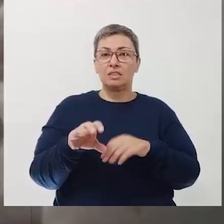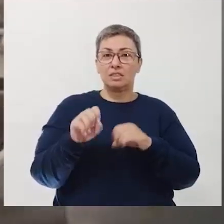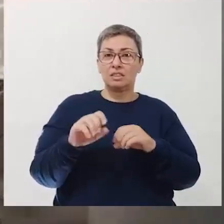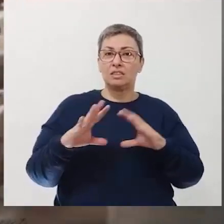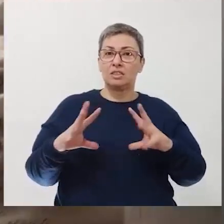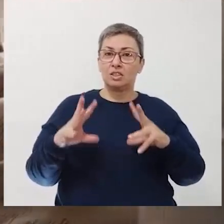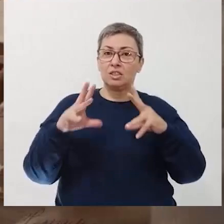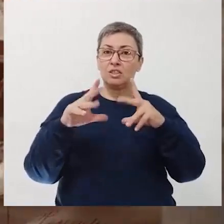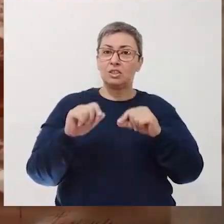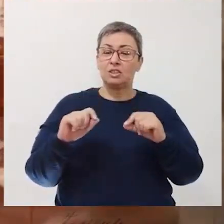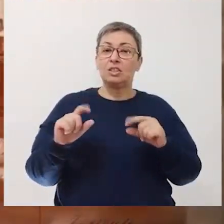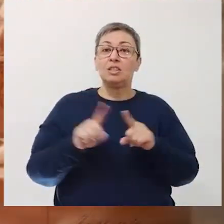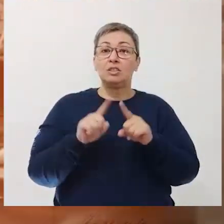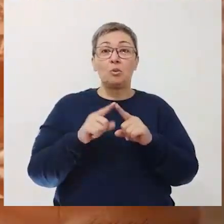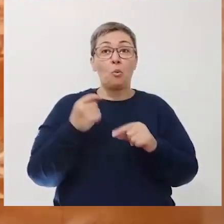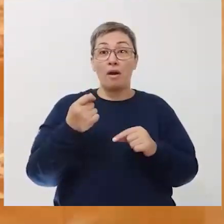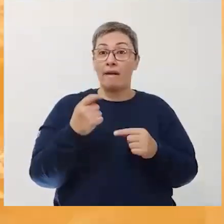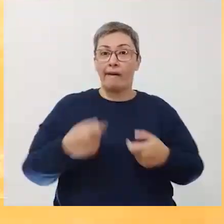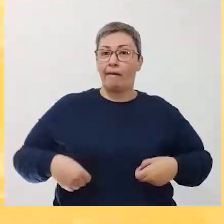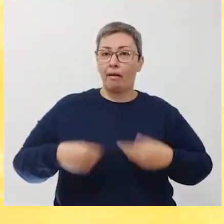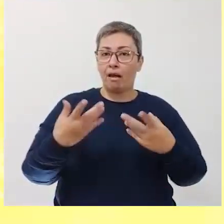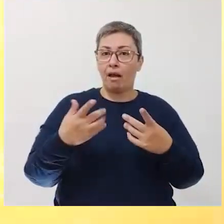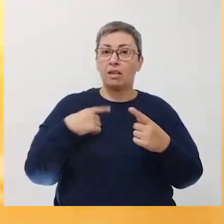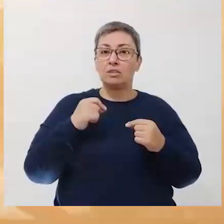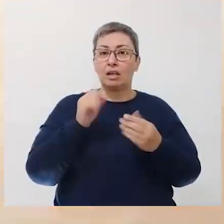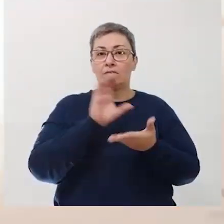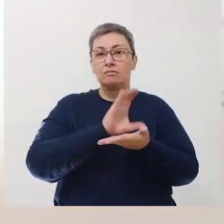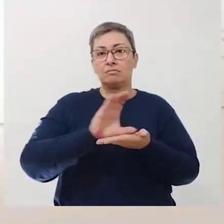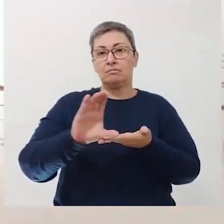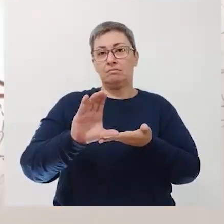pois acredita que ciência não é gasto, é investimento.